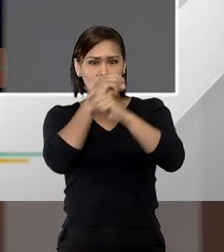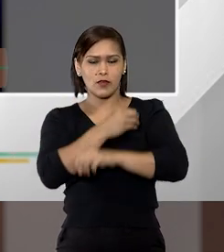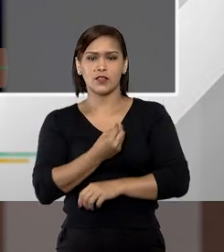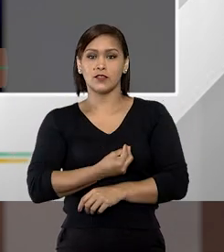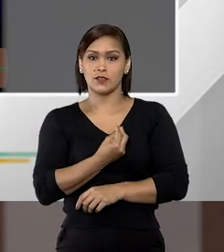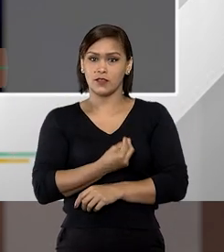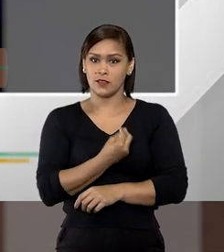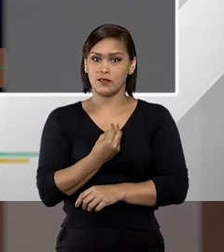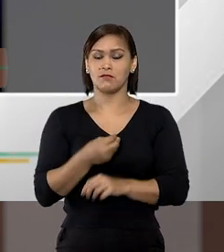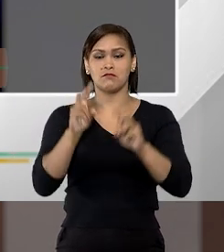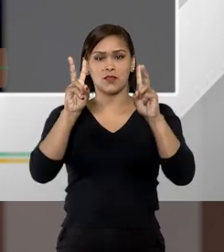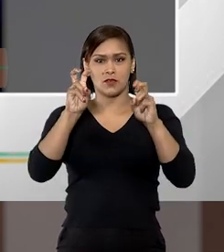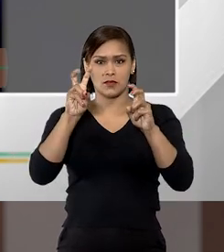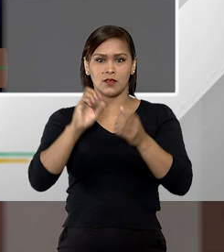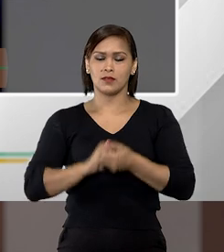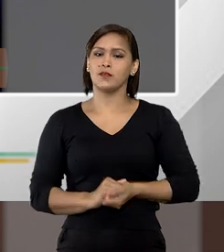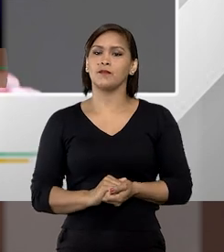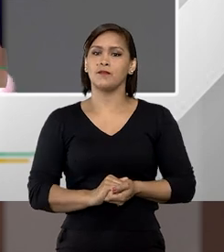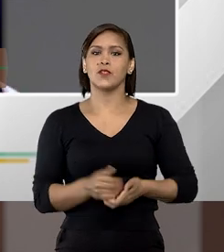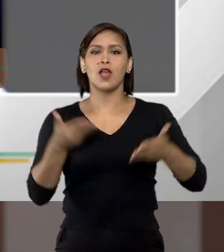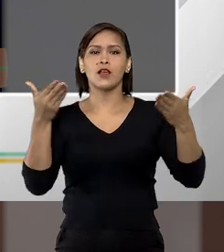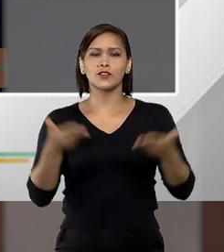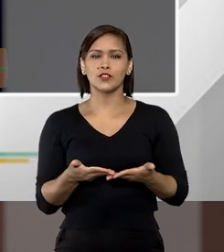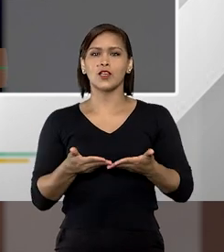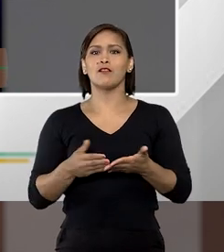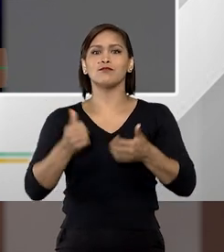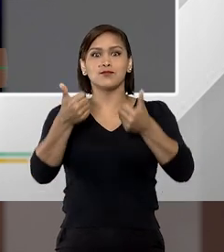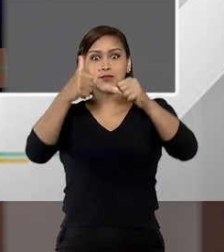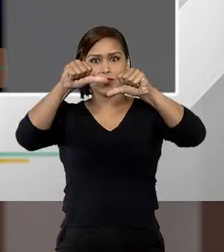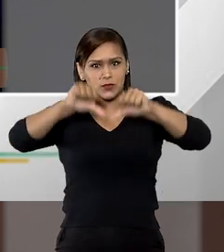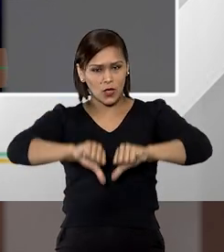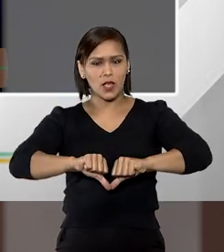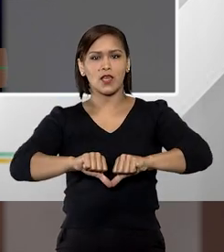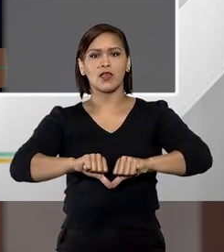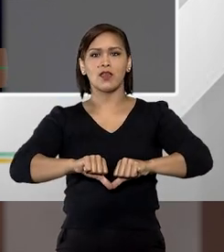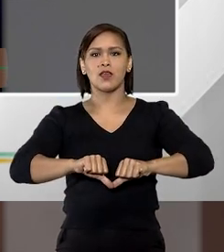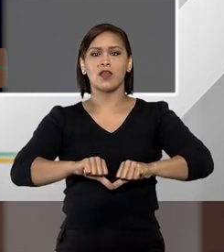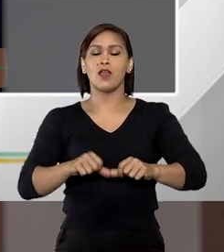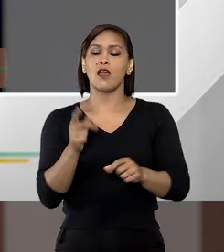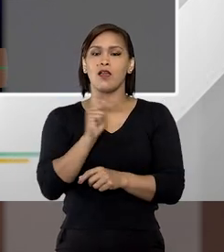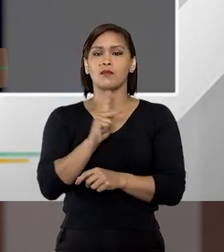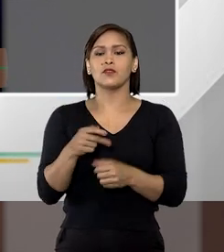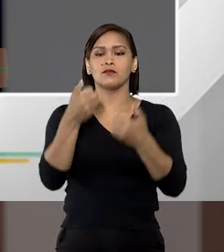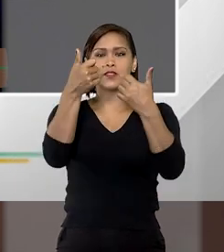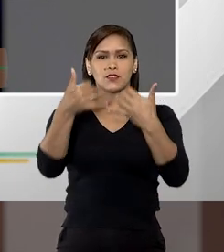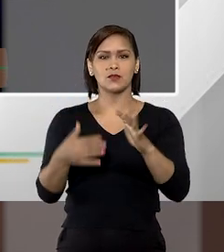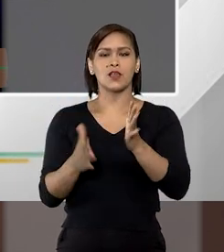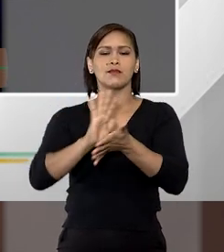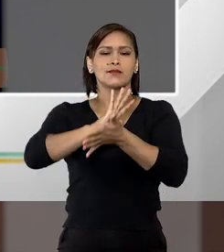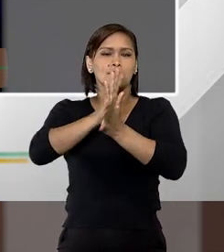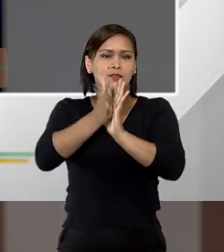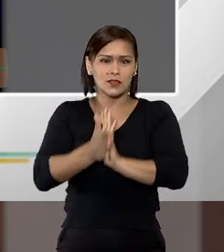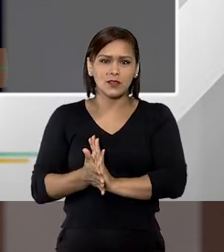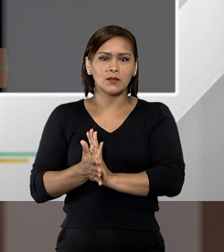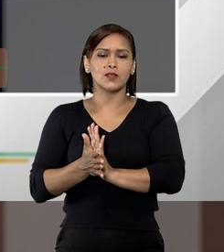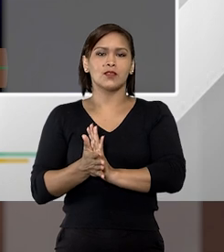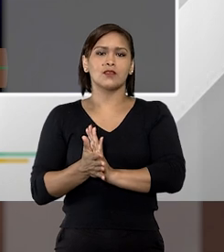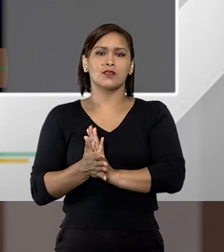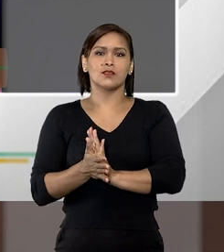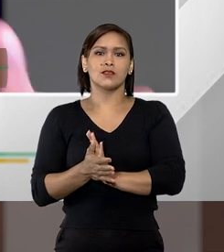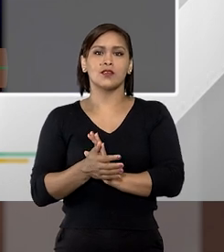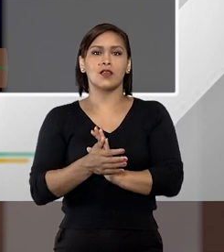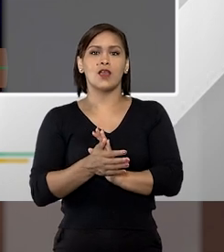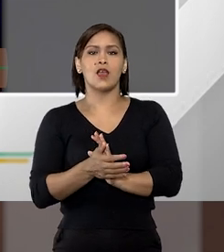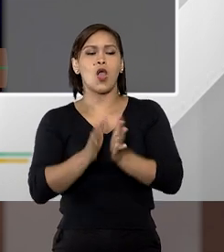vive, já foi muito pior. A professora Alice estava falando da discriminação e